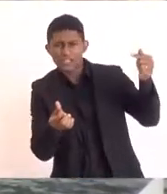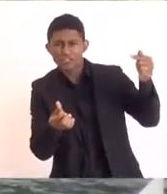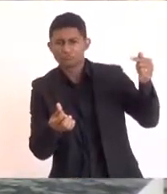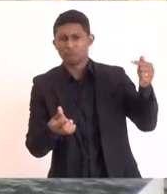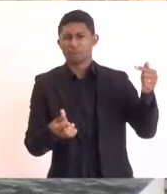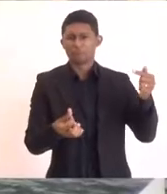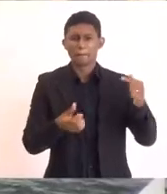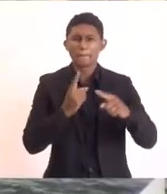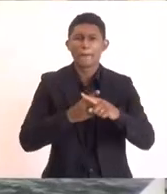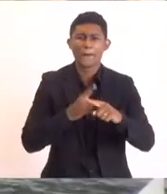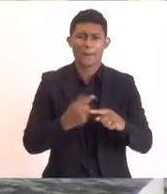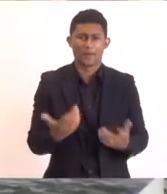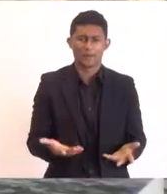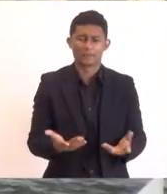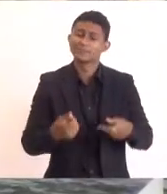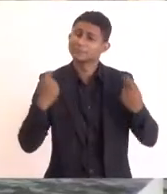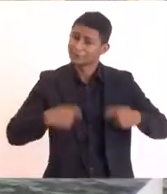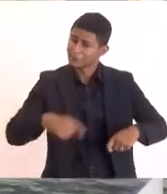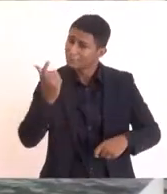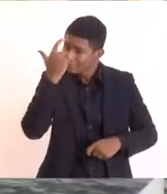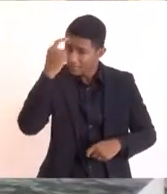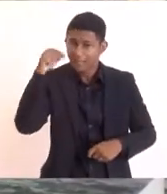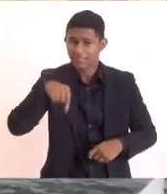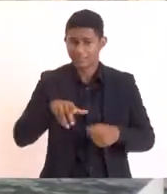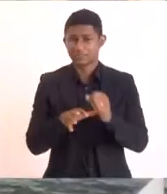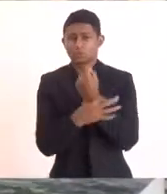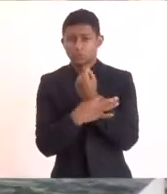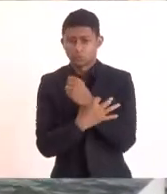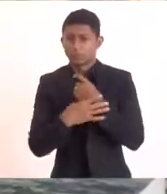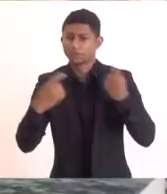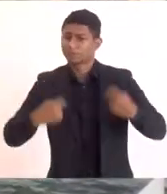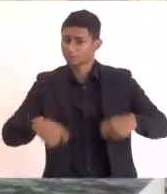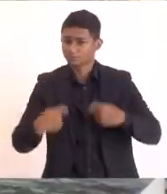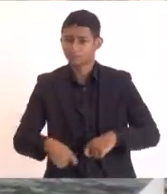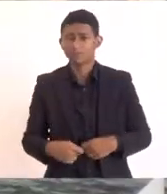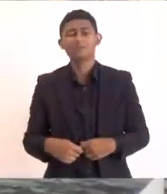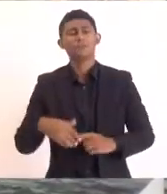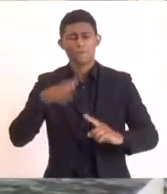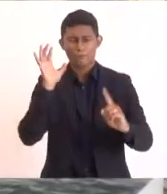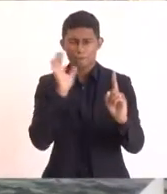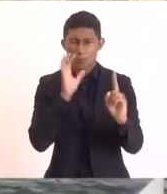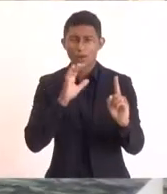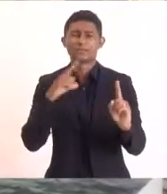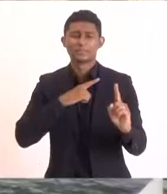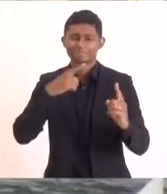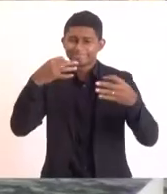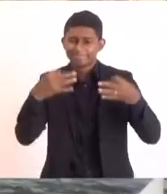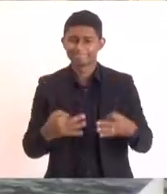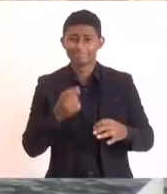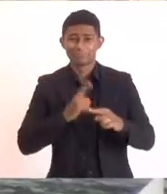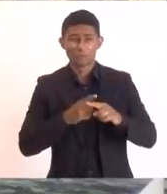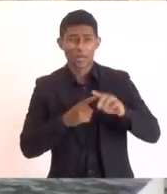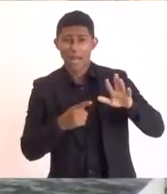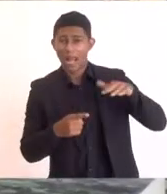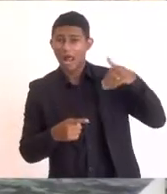trazer essa ideia da segurança pública. Pode ter certeza que isso interfere muito, porque, infelizmente, lá fora, o Brasil é visto